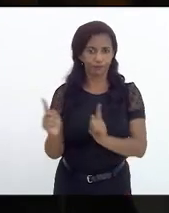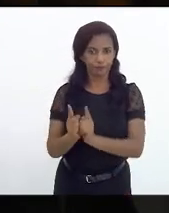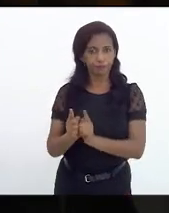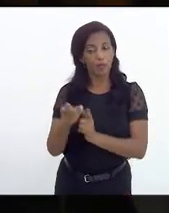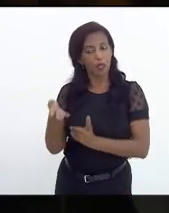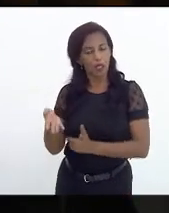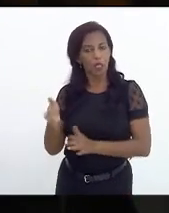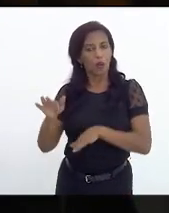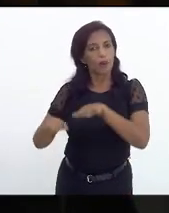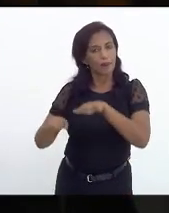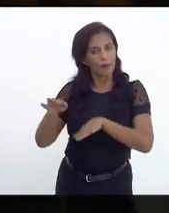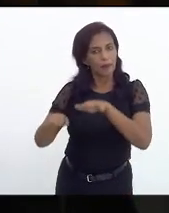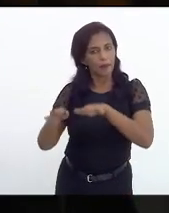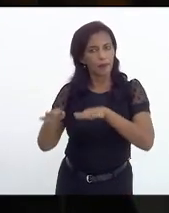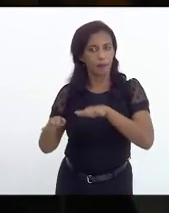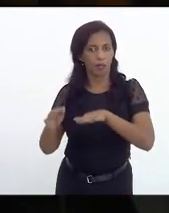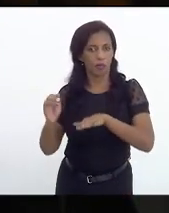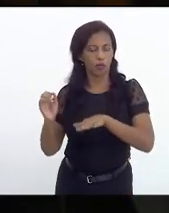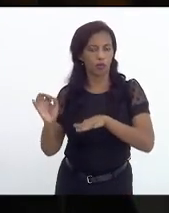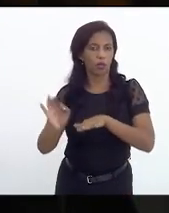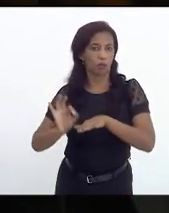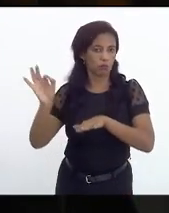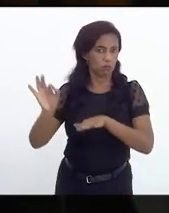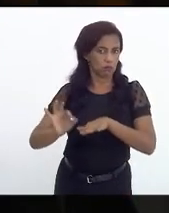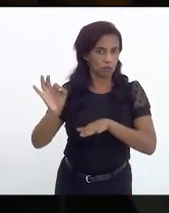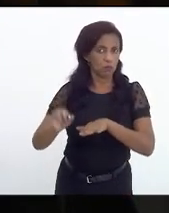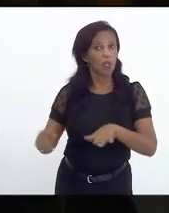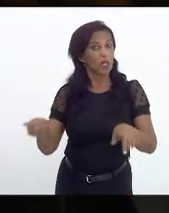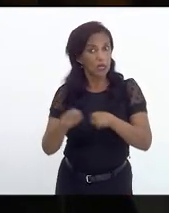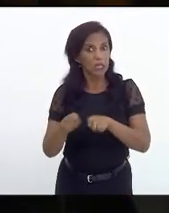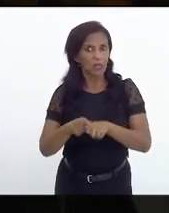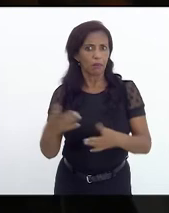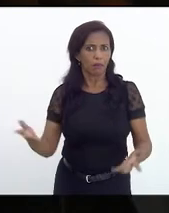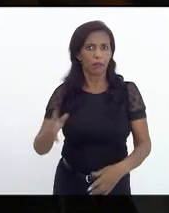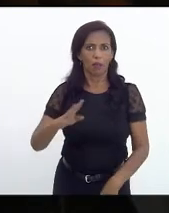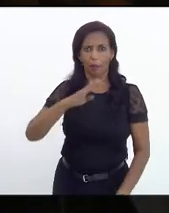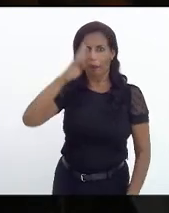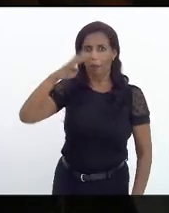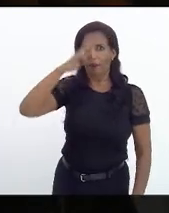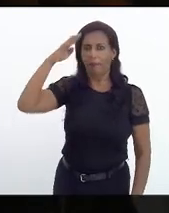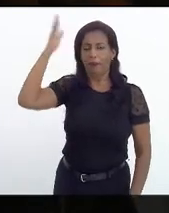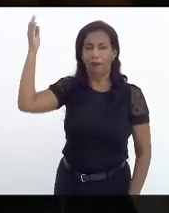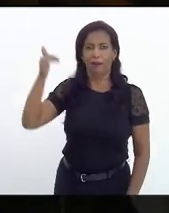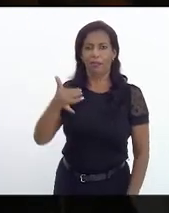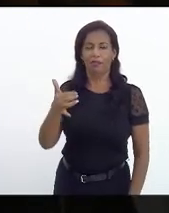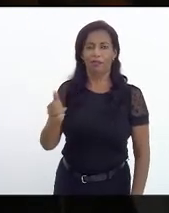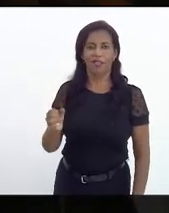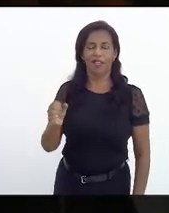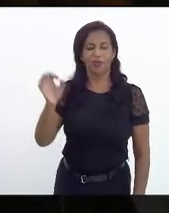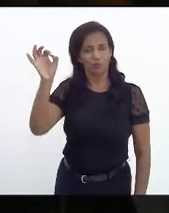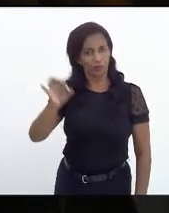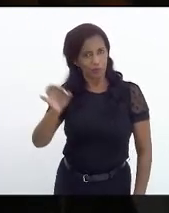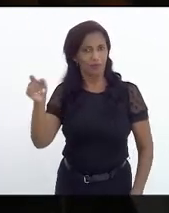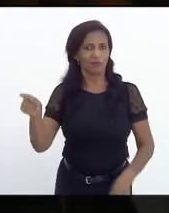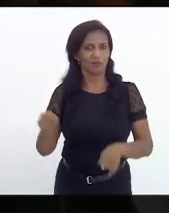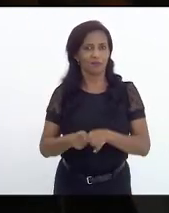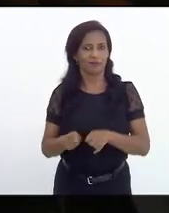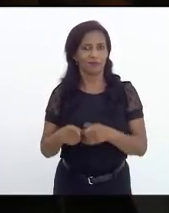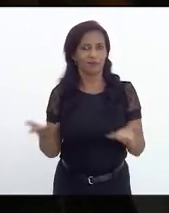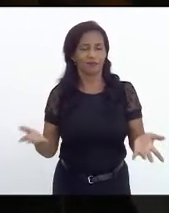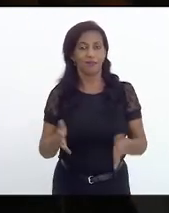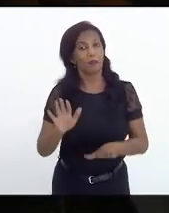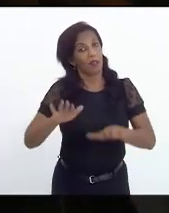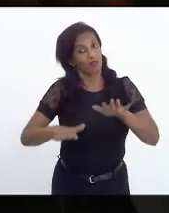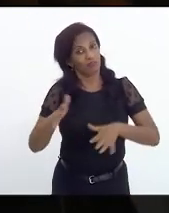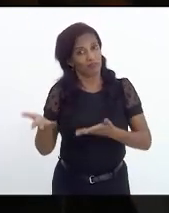indicador que mede a inflação, que também está absurda, está na ordem de 10 pontos percentuais. Mas,